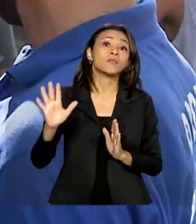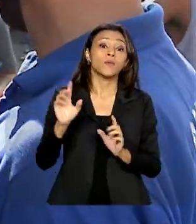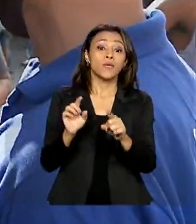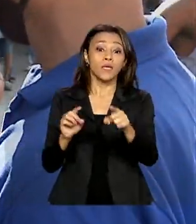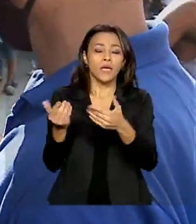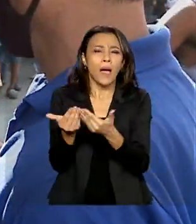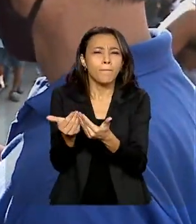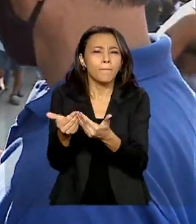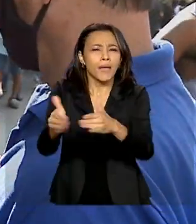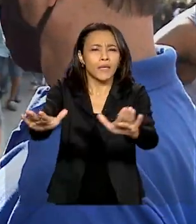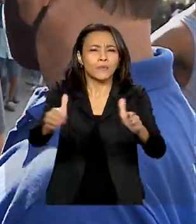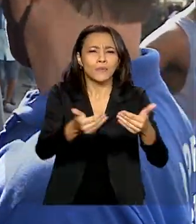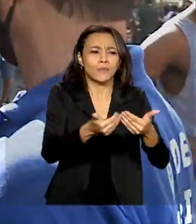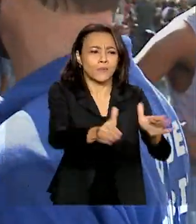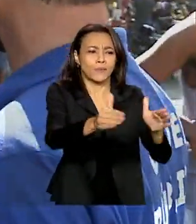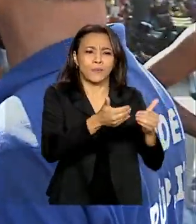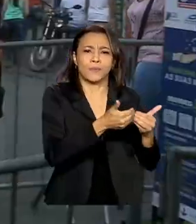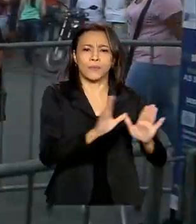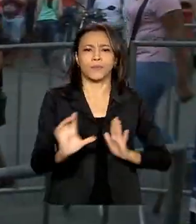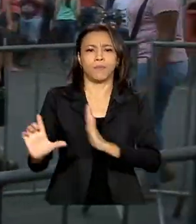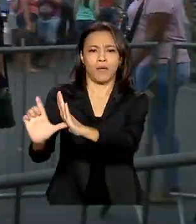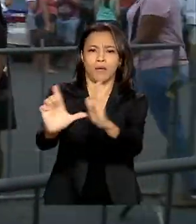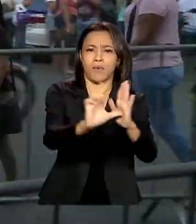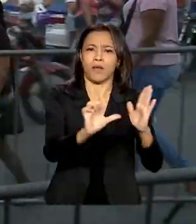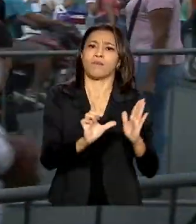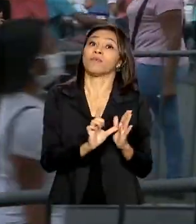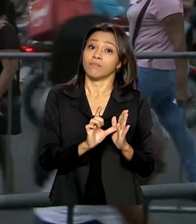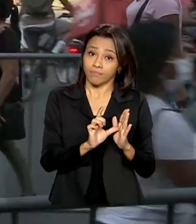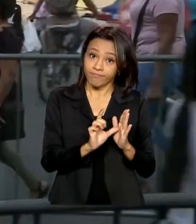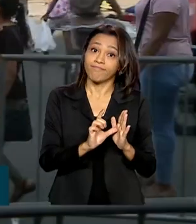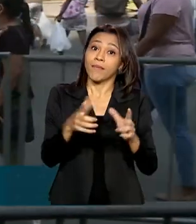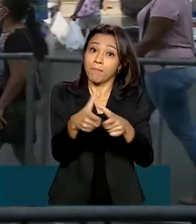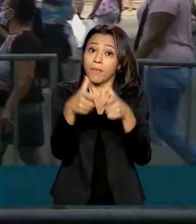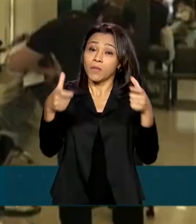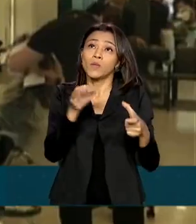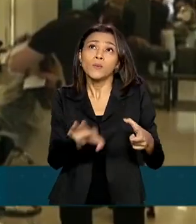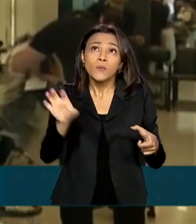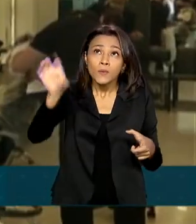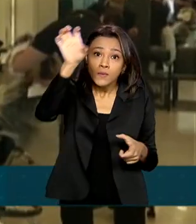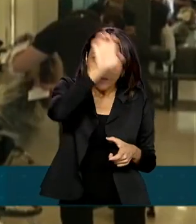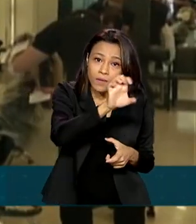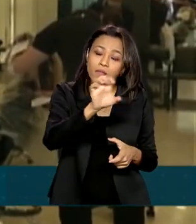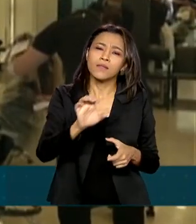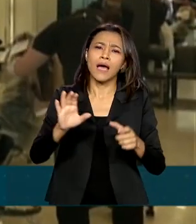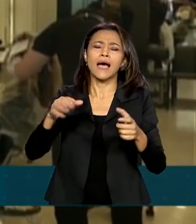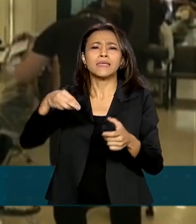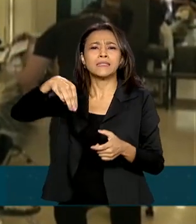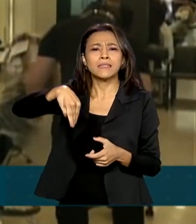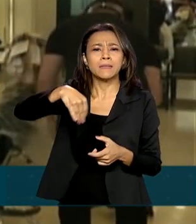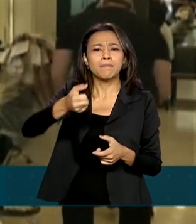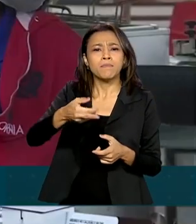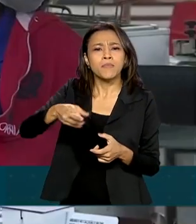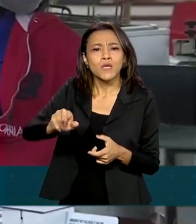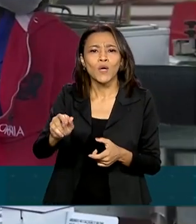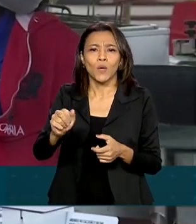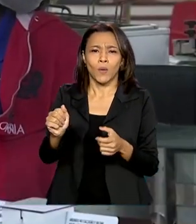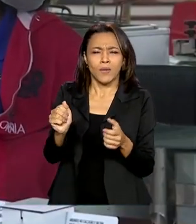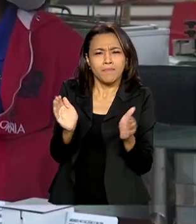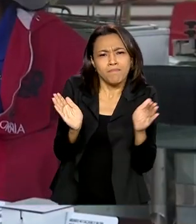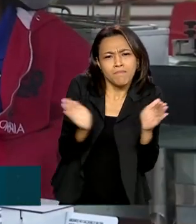reabertura dos estabelecimentos em grande parte dos estados, as micro e pequenas empresas